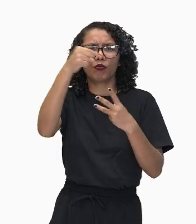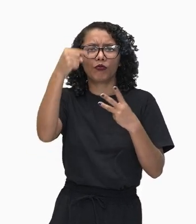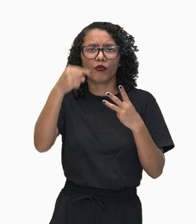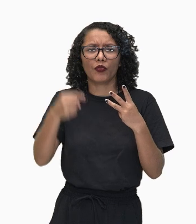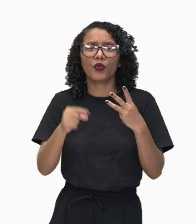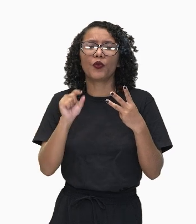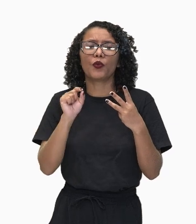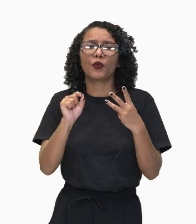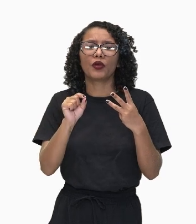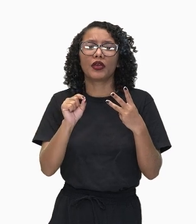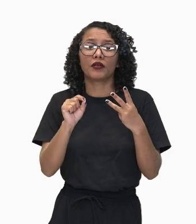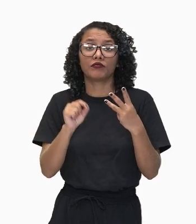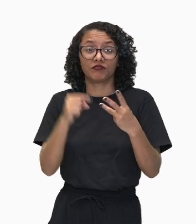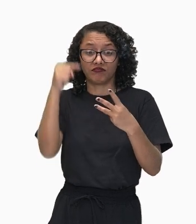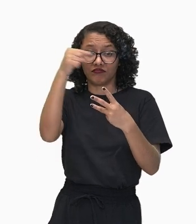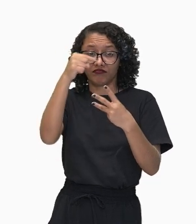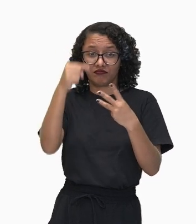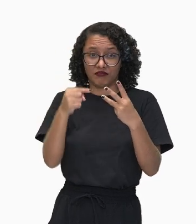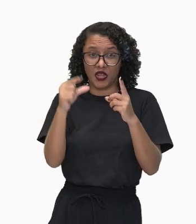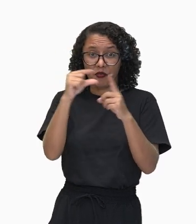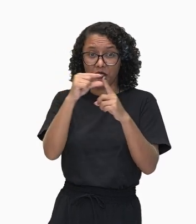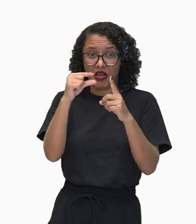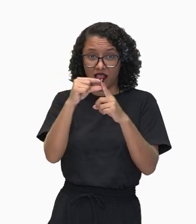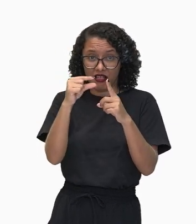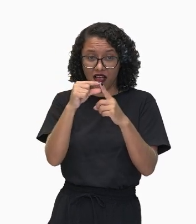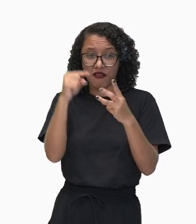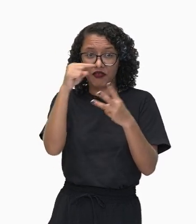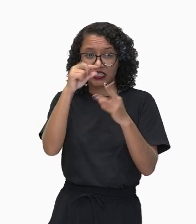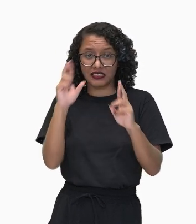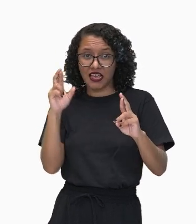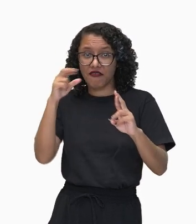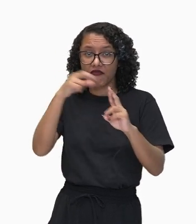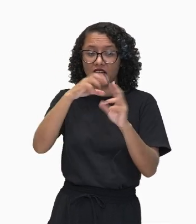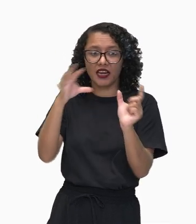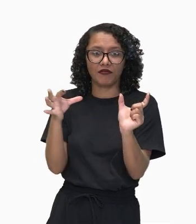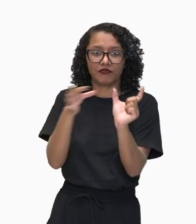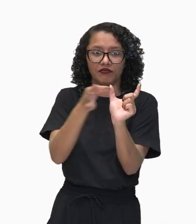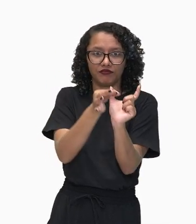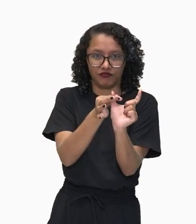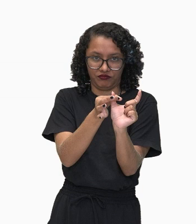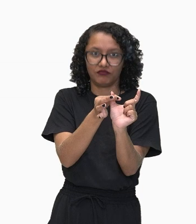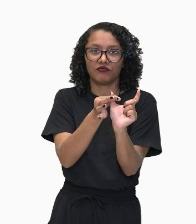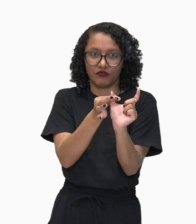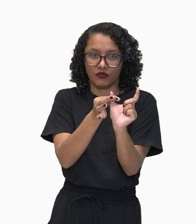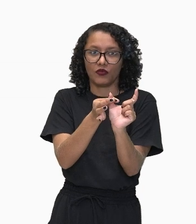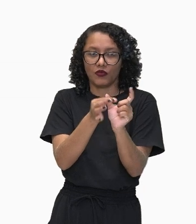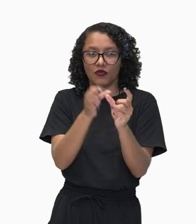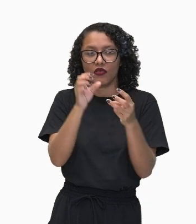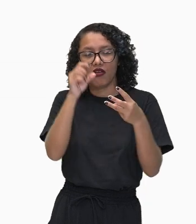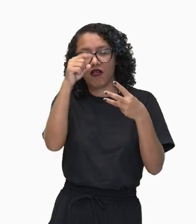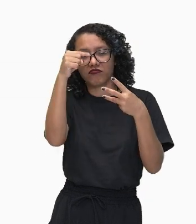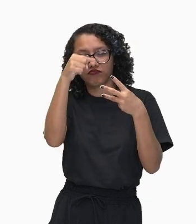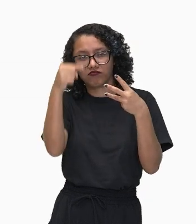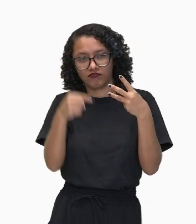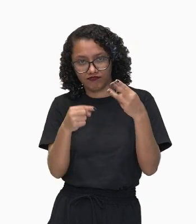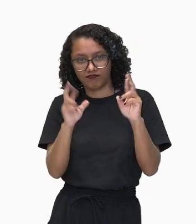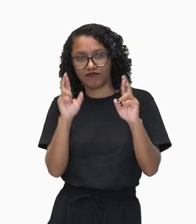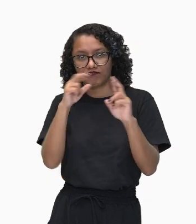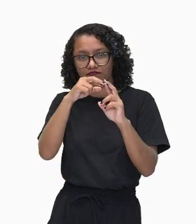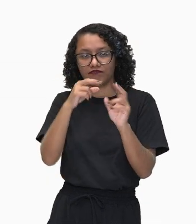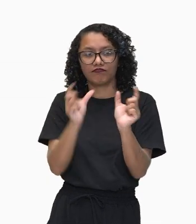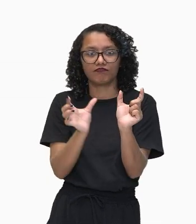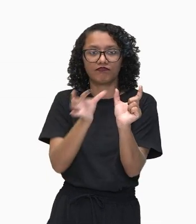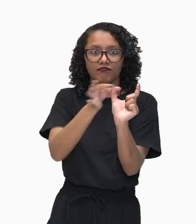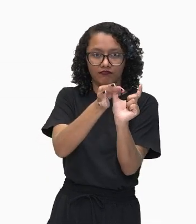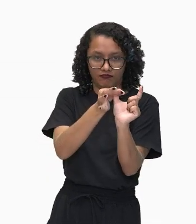conjunção por essas palavras. Conectivo, síndeto, conjunção. A conjunção, também conhecida